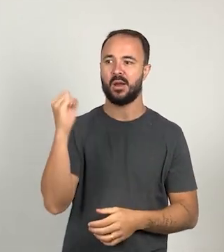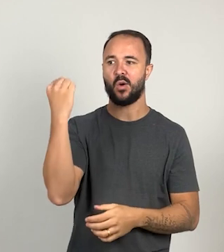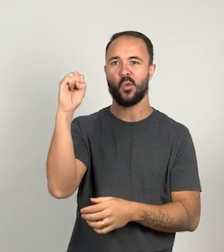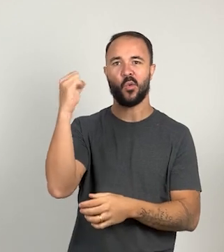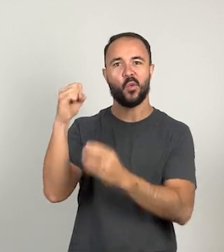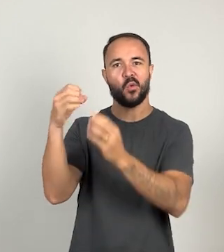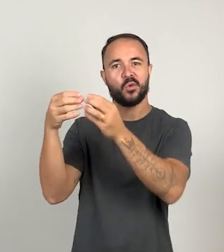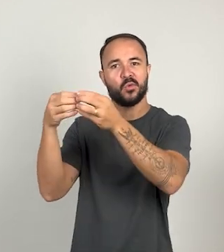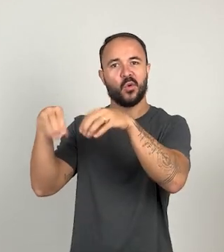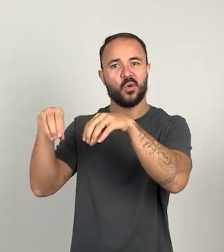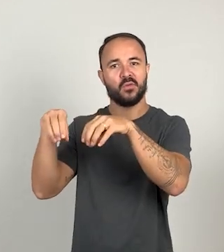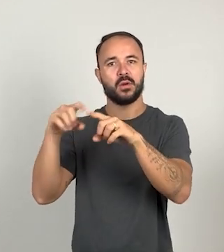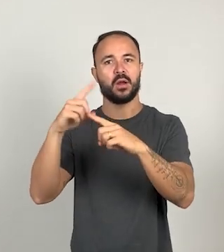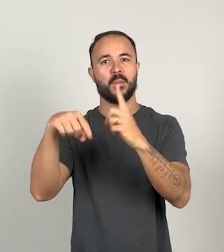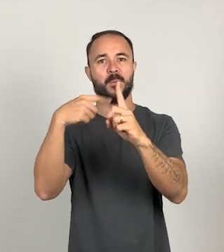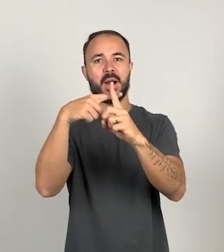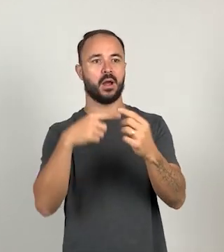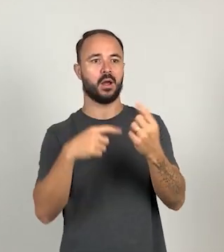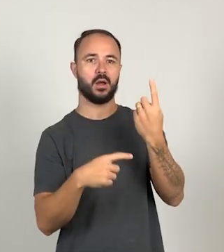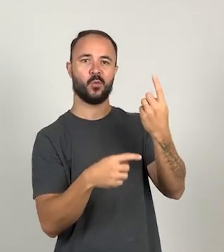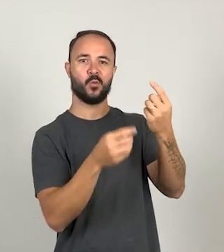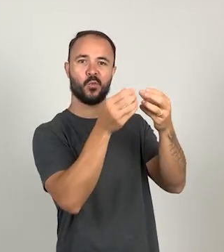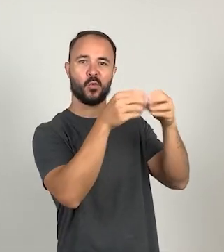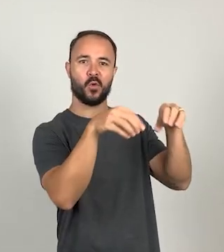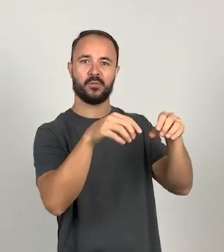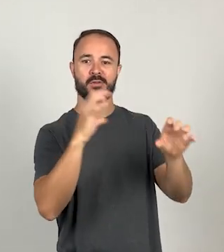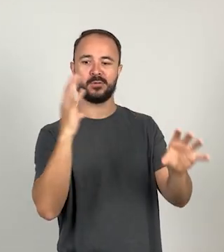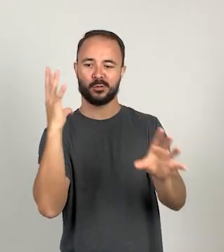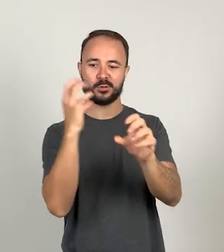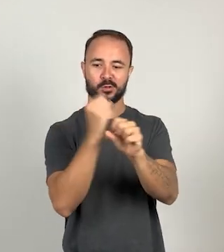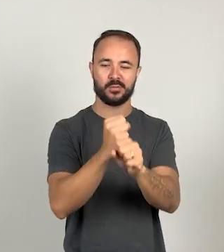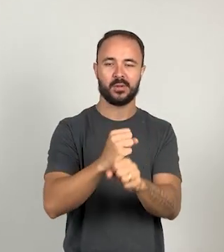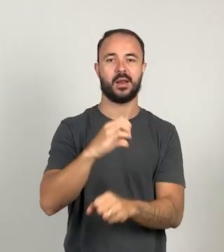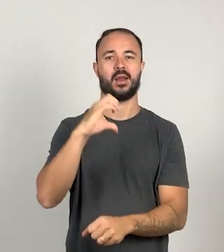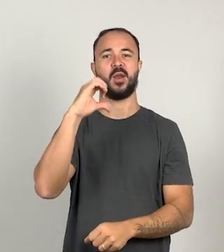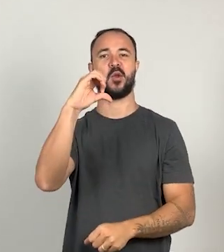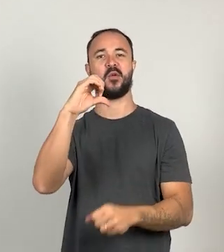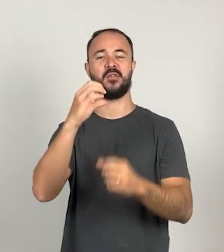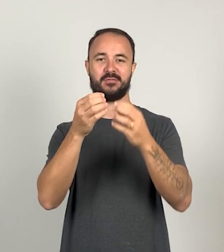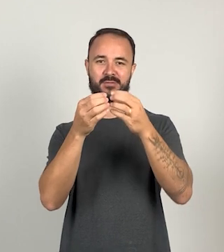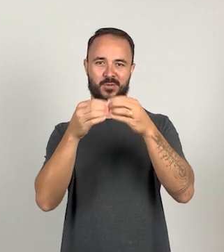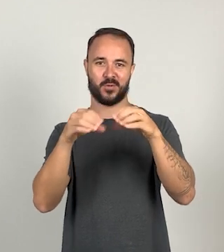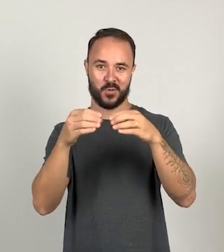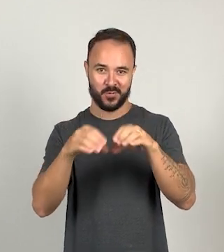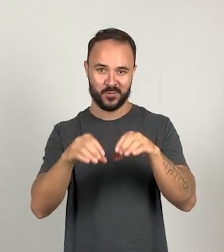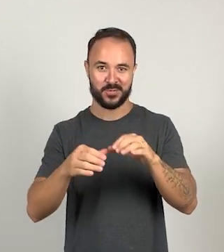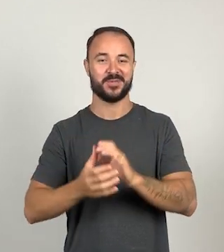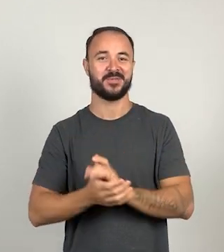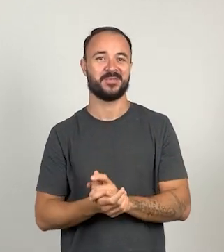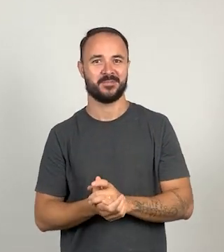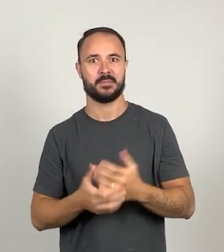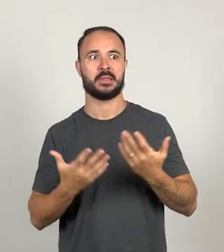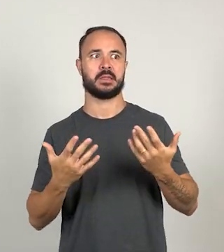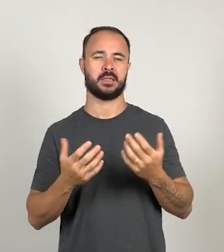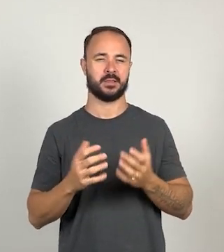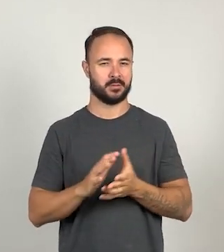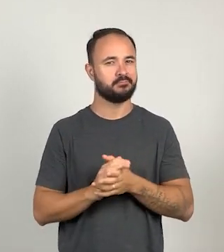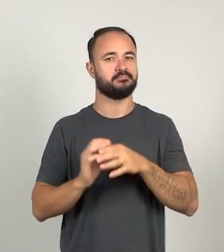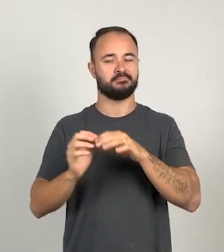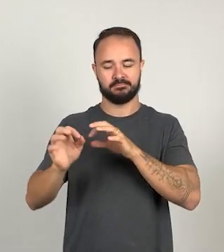ovos, mais um ovo, com nove ovos, ela ficou. Dona